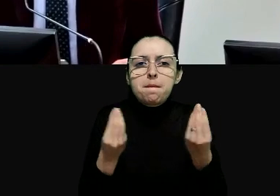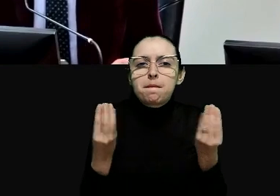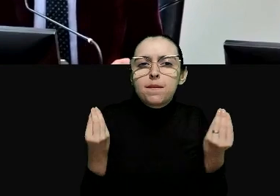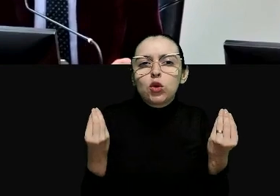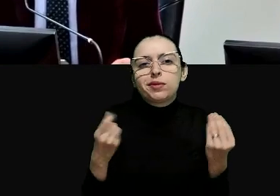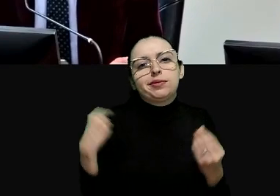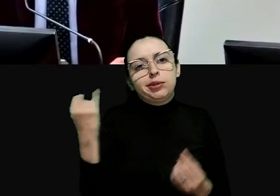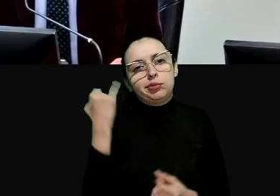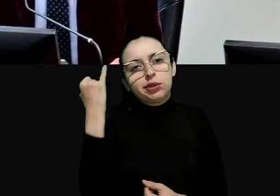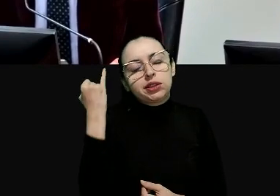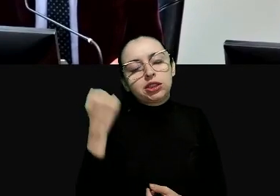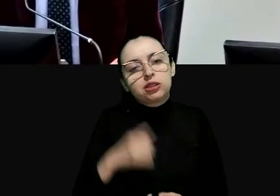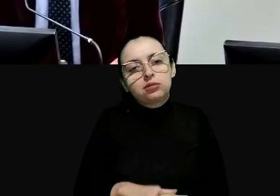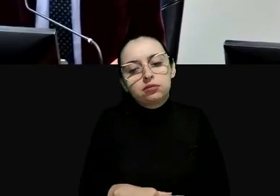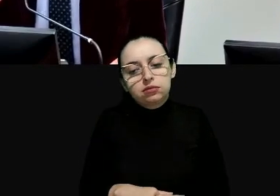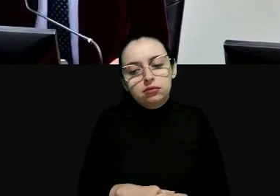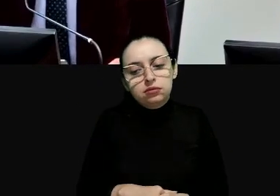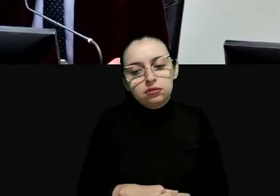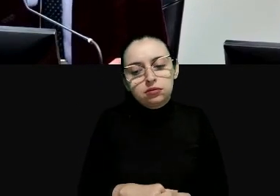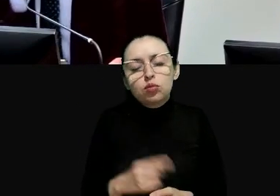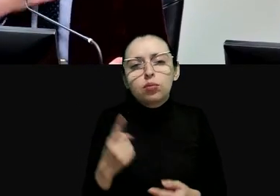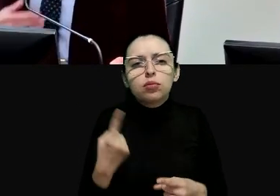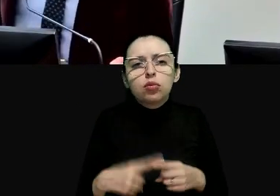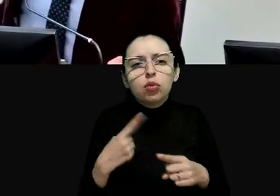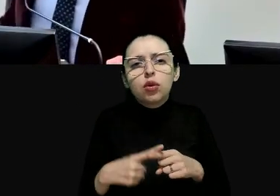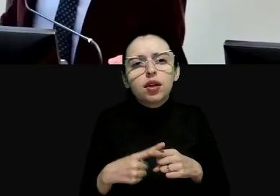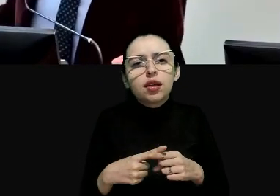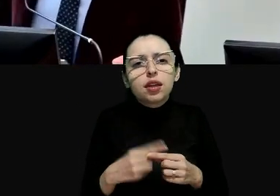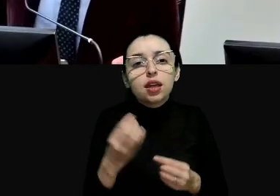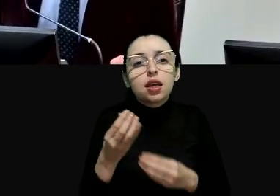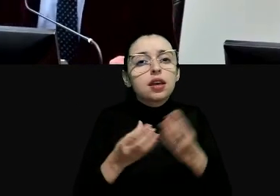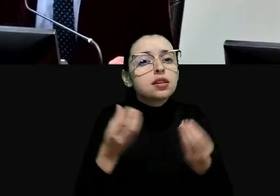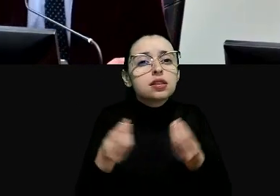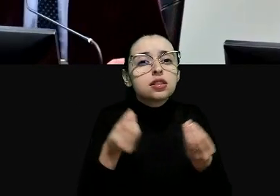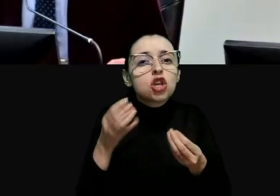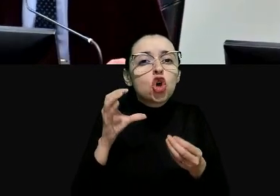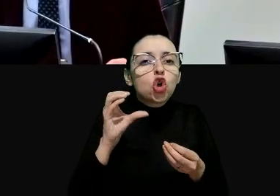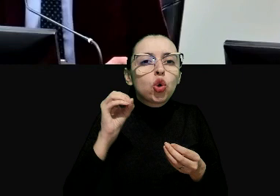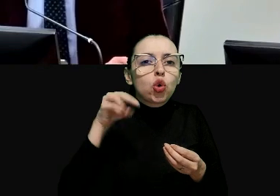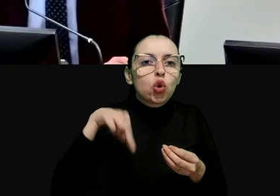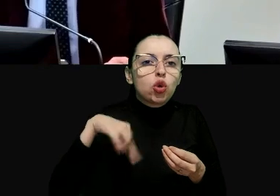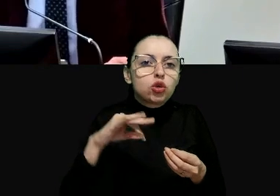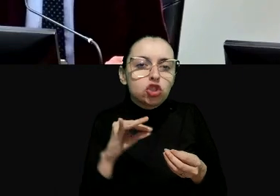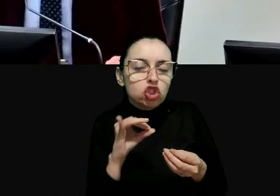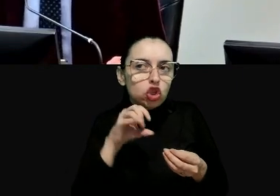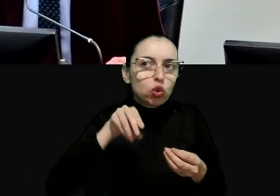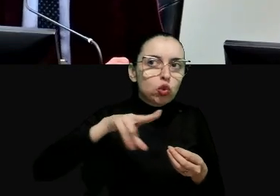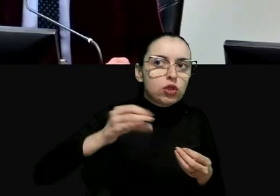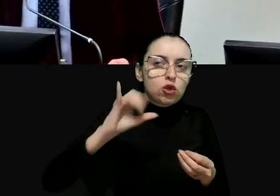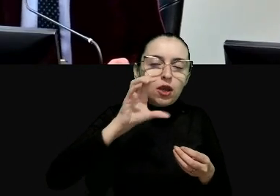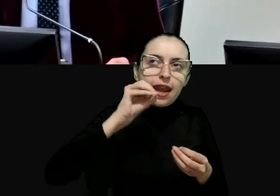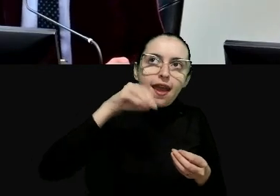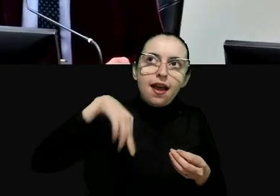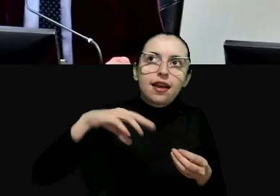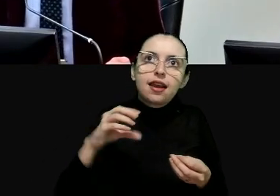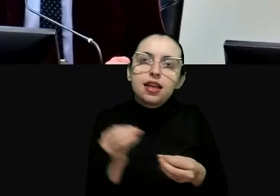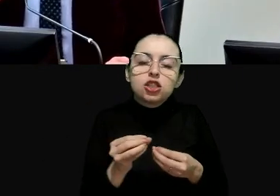muito importante bom então por que este constitucionalismo opera por um direito constitucional